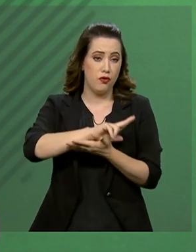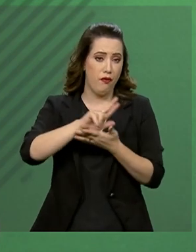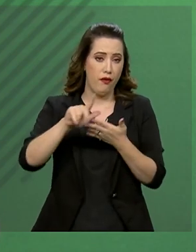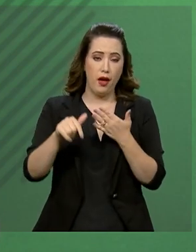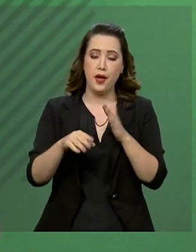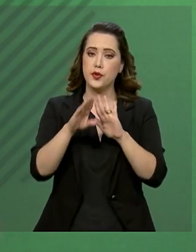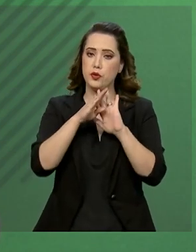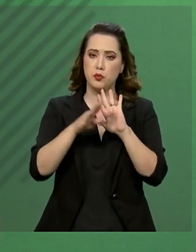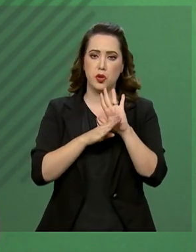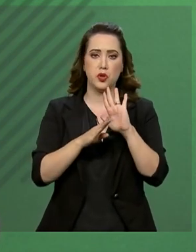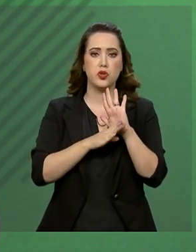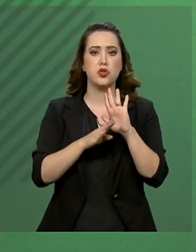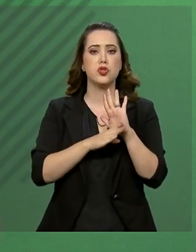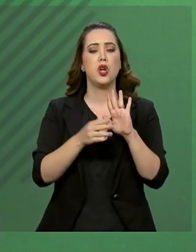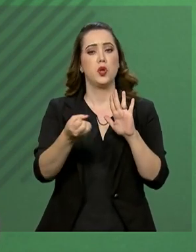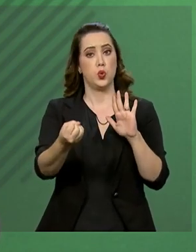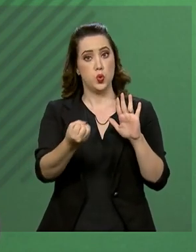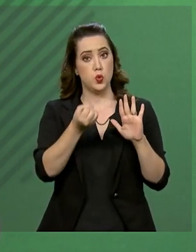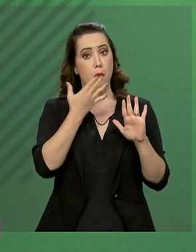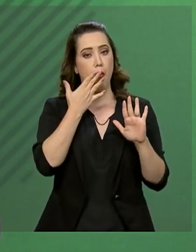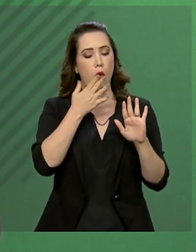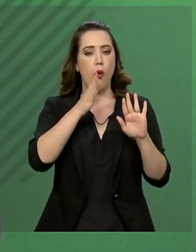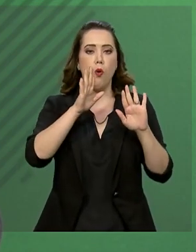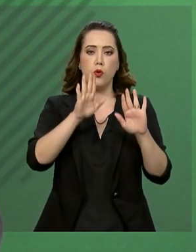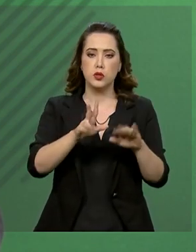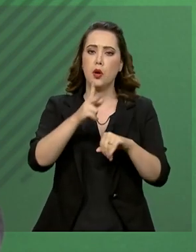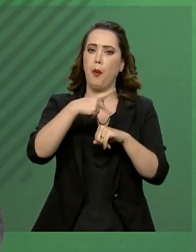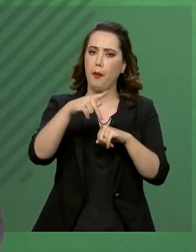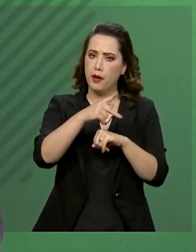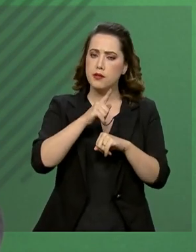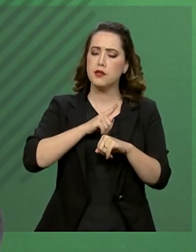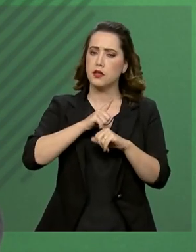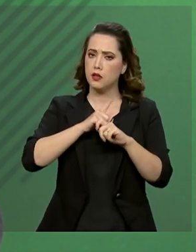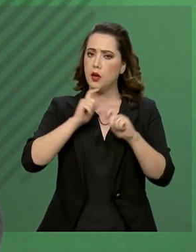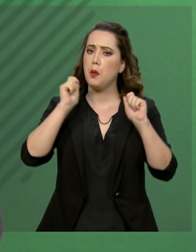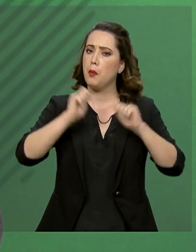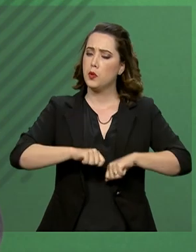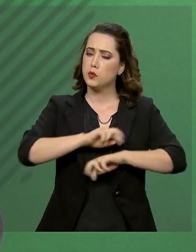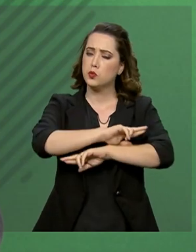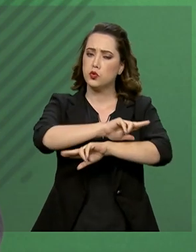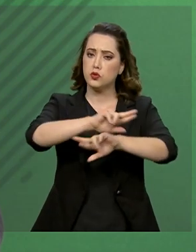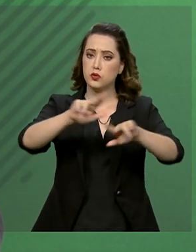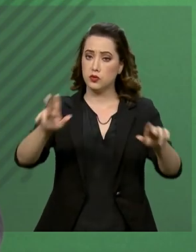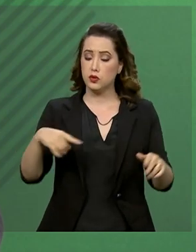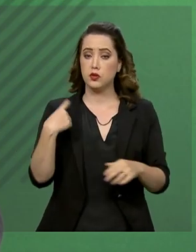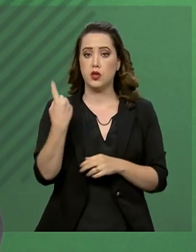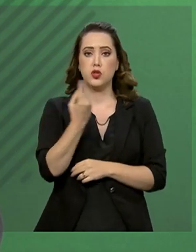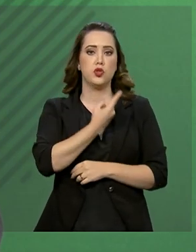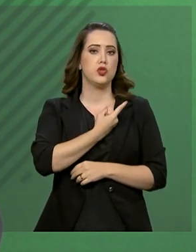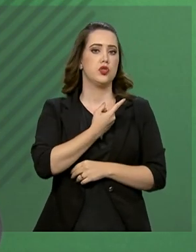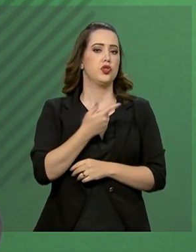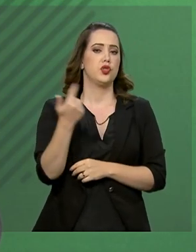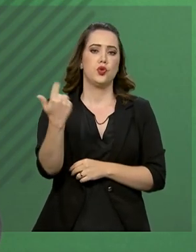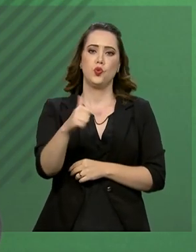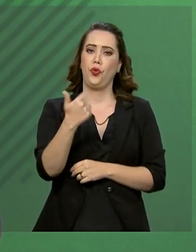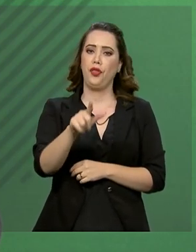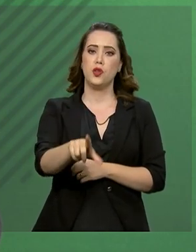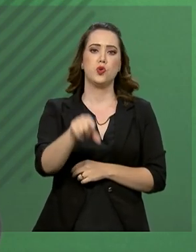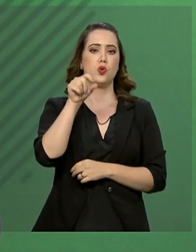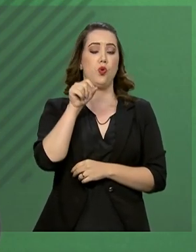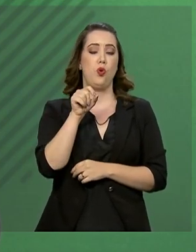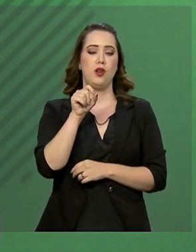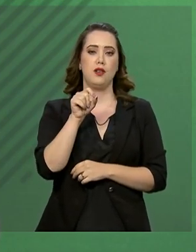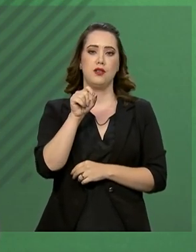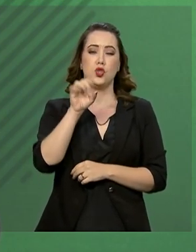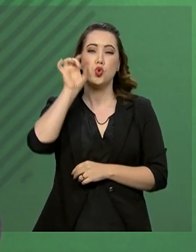iniciativas e é um país com muitos recursos. A gente não tem alternativa a